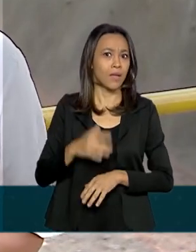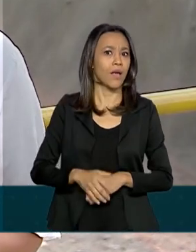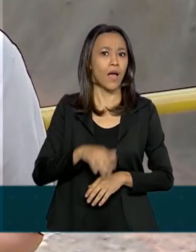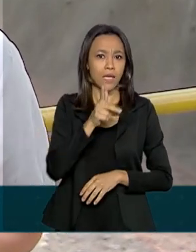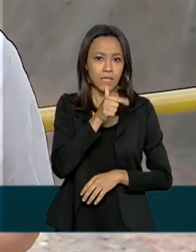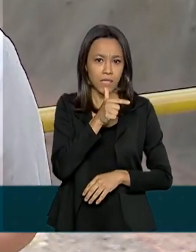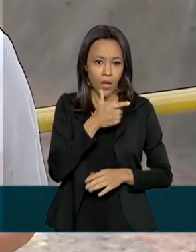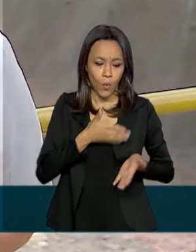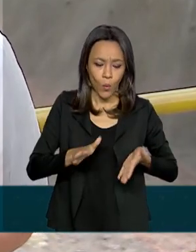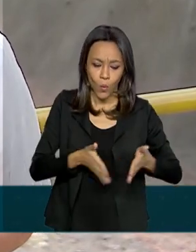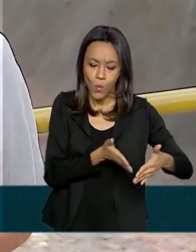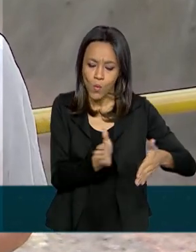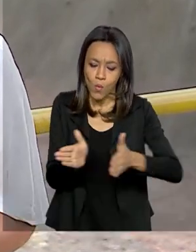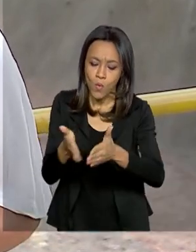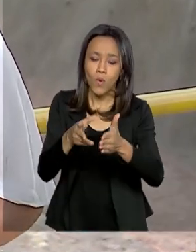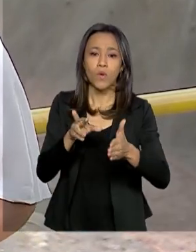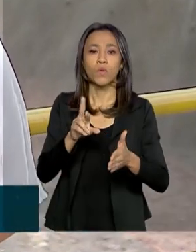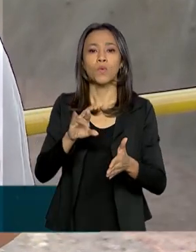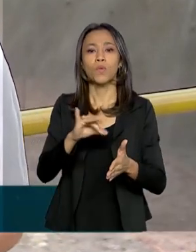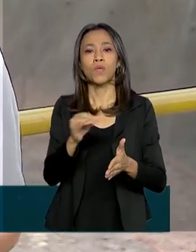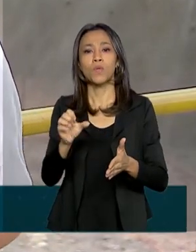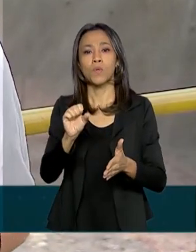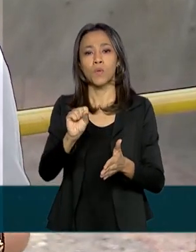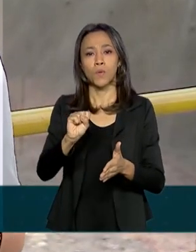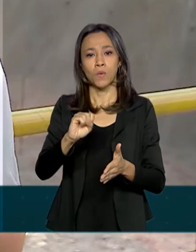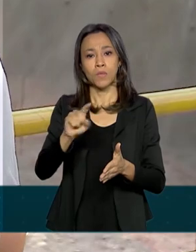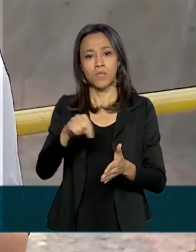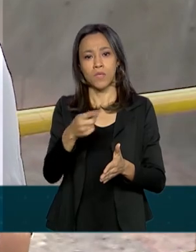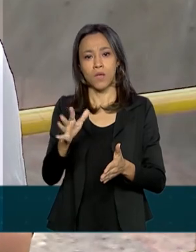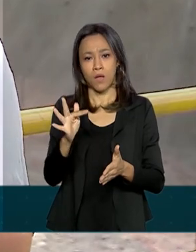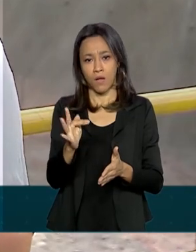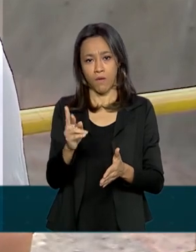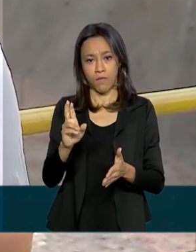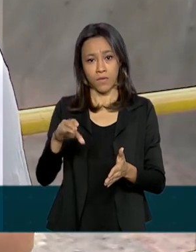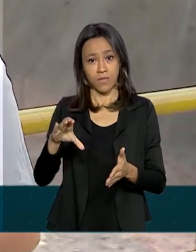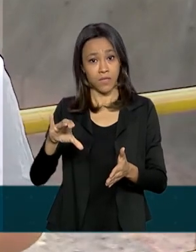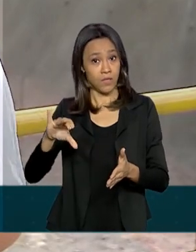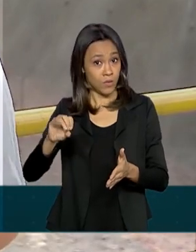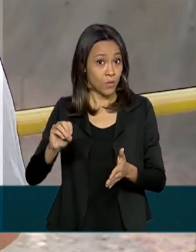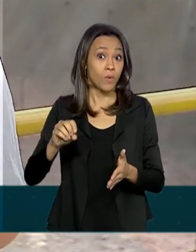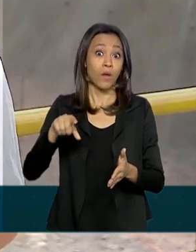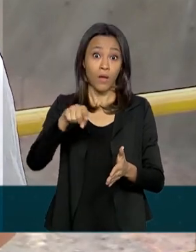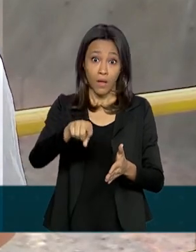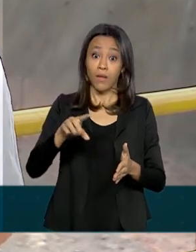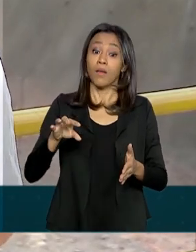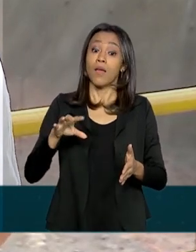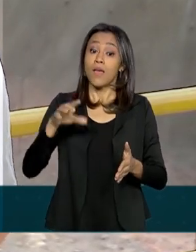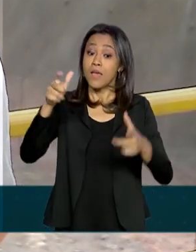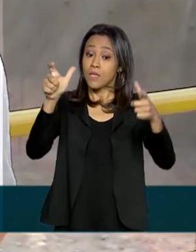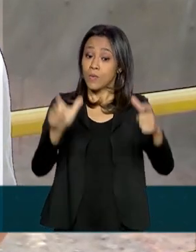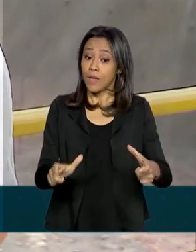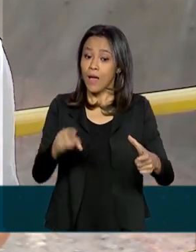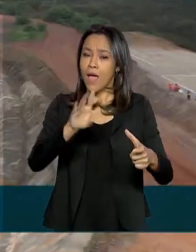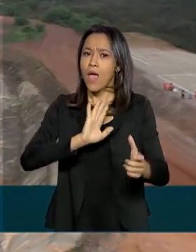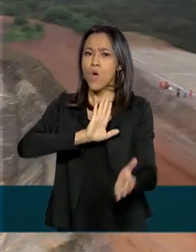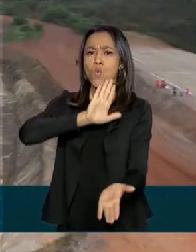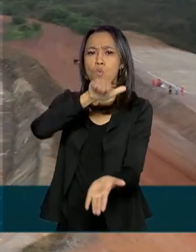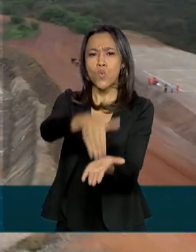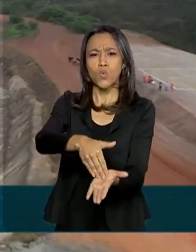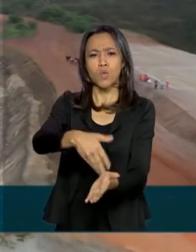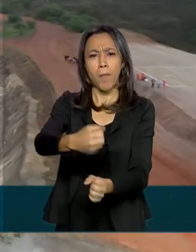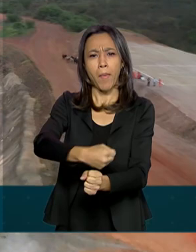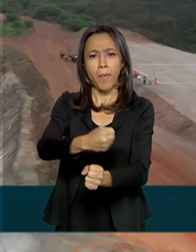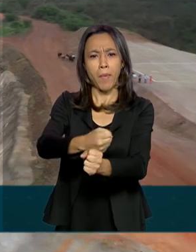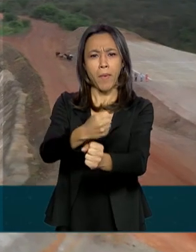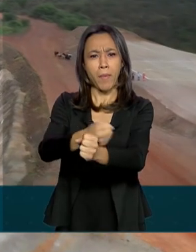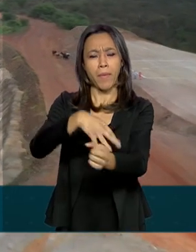águas do Velho Chico chegam hoje a Jati, cidade a cerca de 20 quilômetros de onde nós estamos. Essa é a última etapa do Eixo